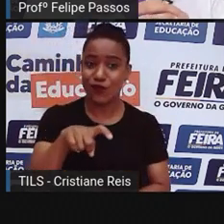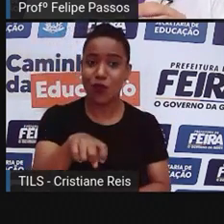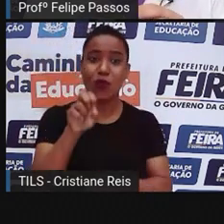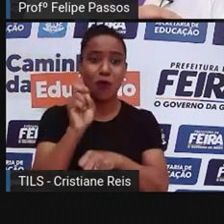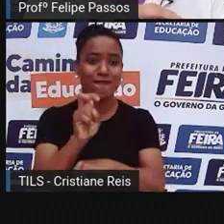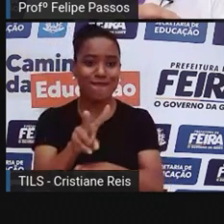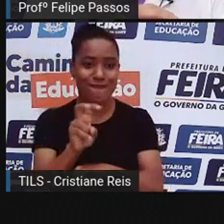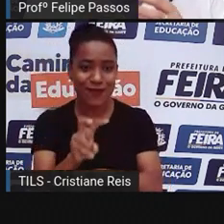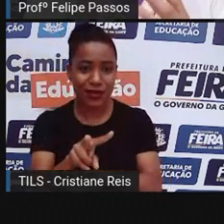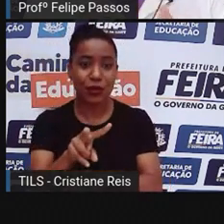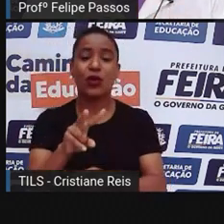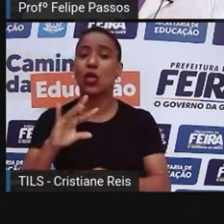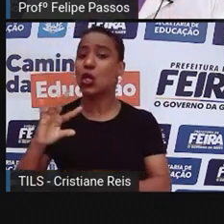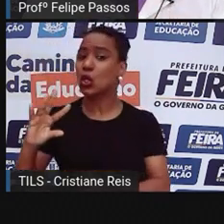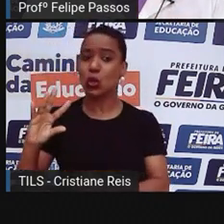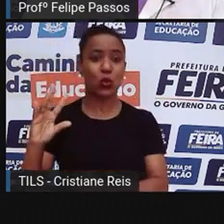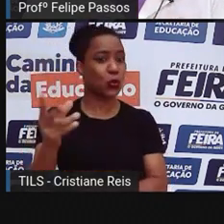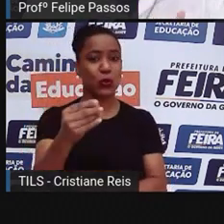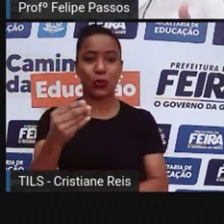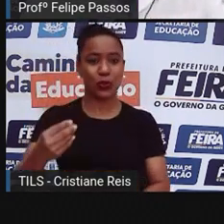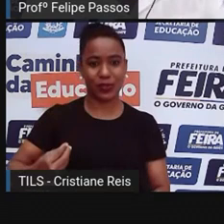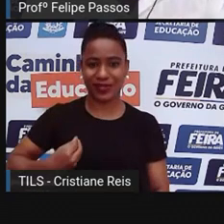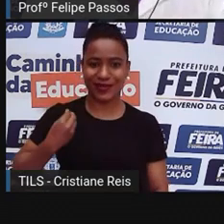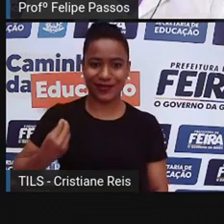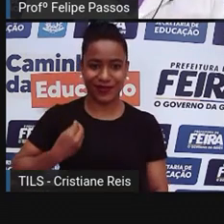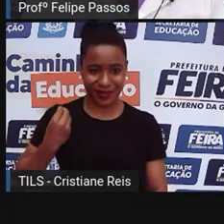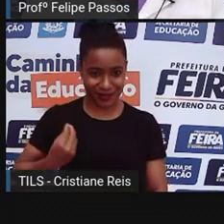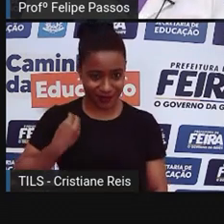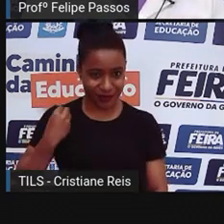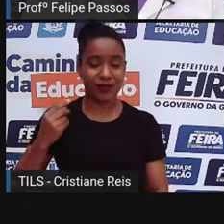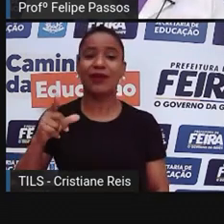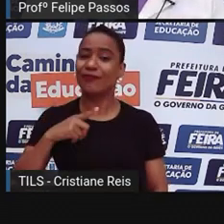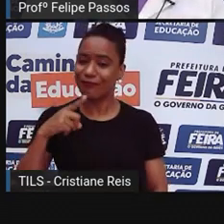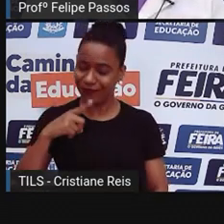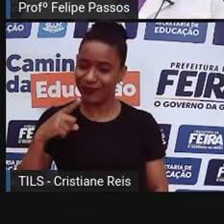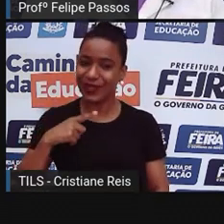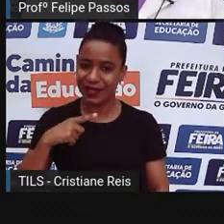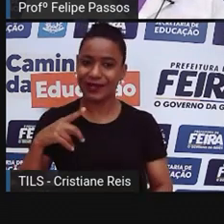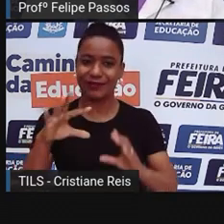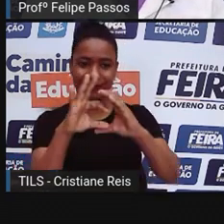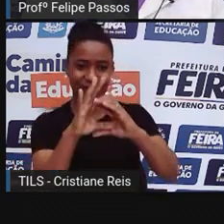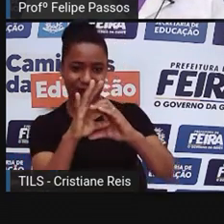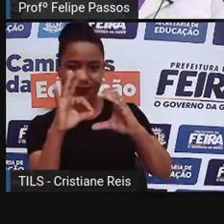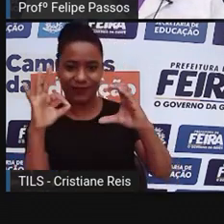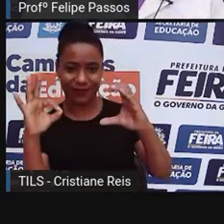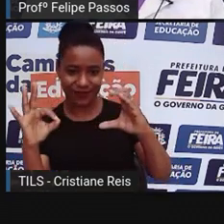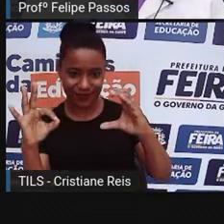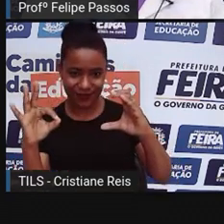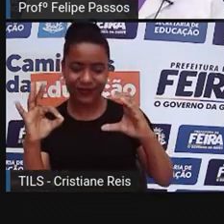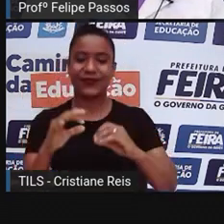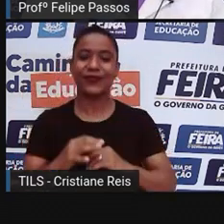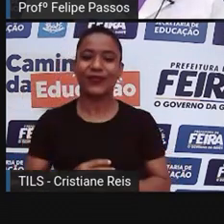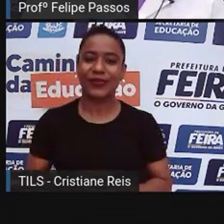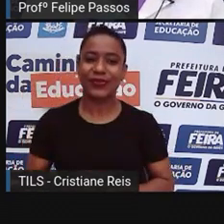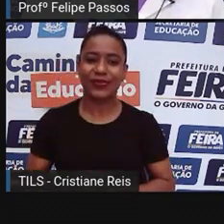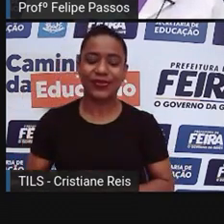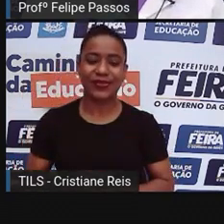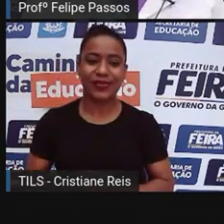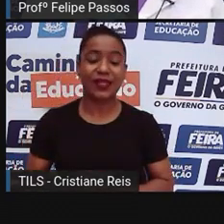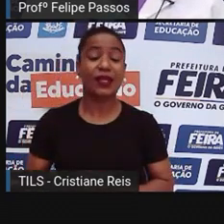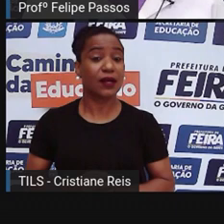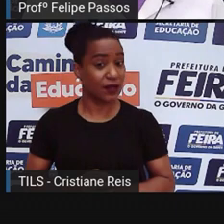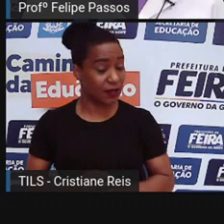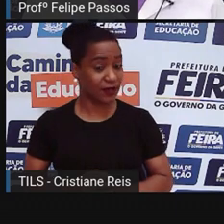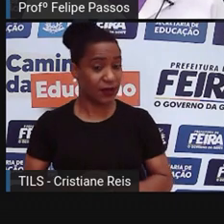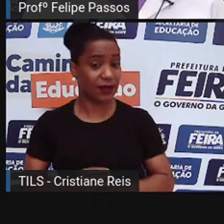eles têm uma unidade mínima que é uma célula, certo? Essa célula, ela tem algumas